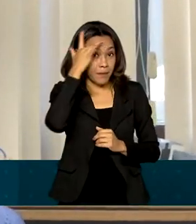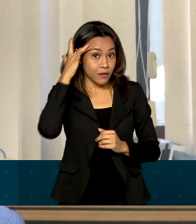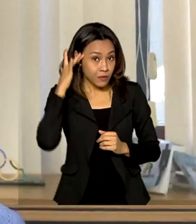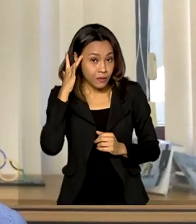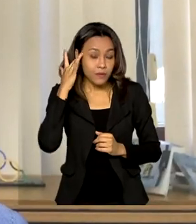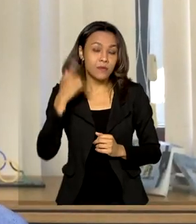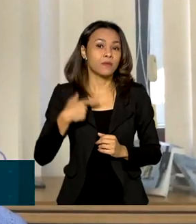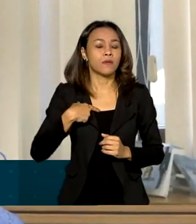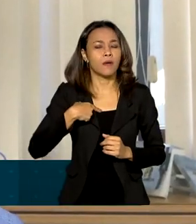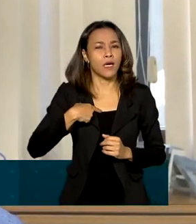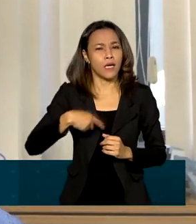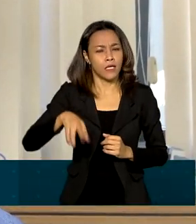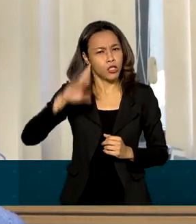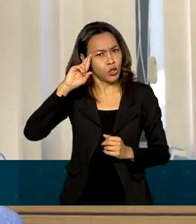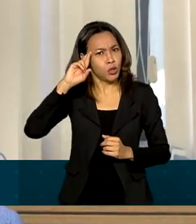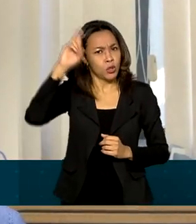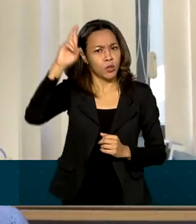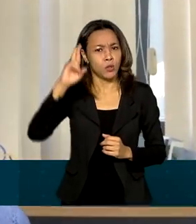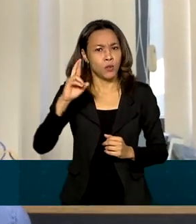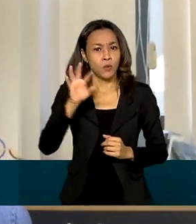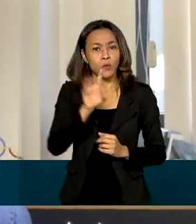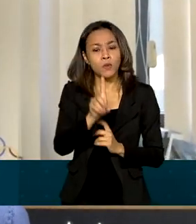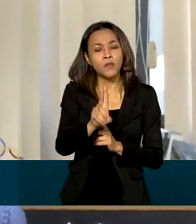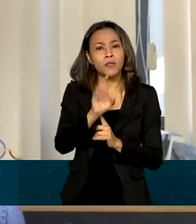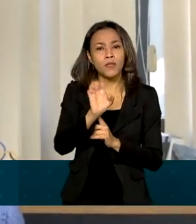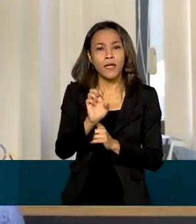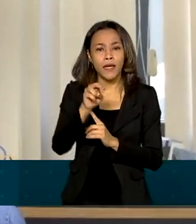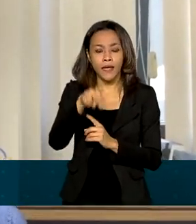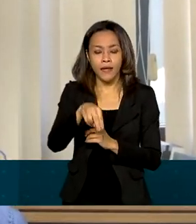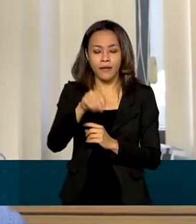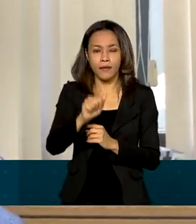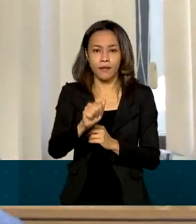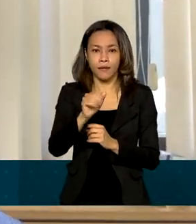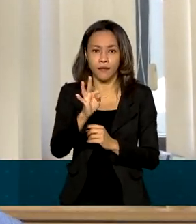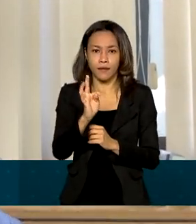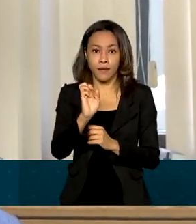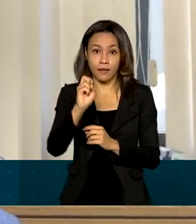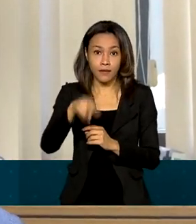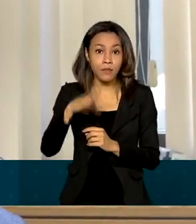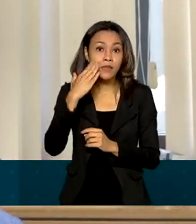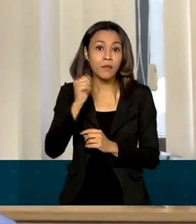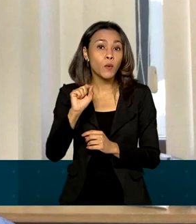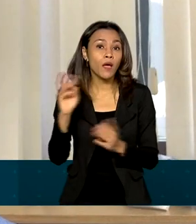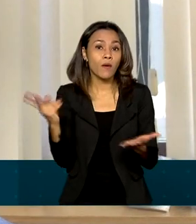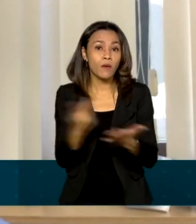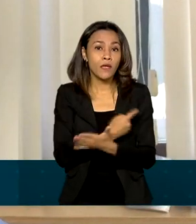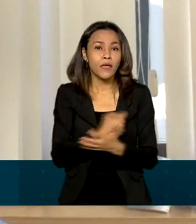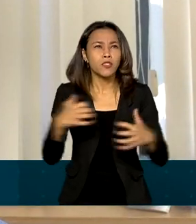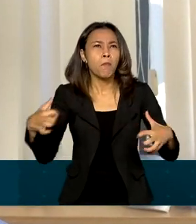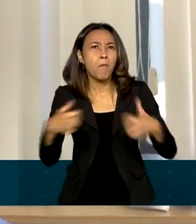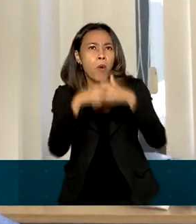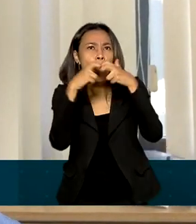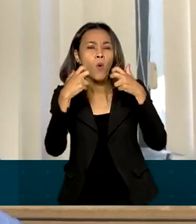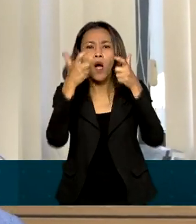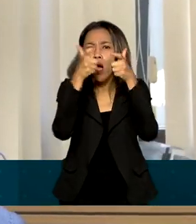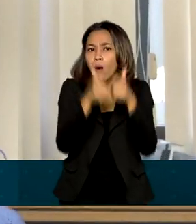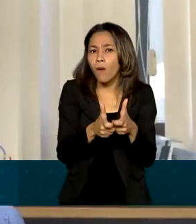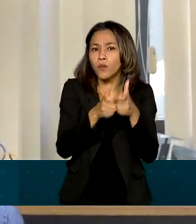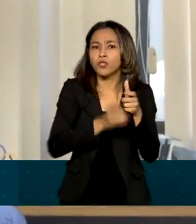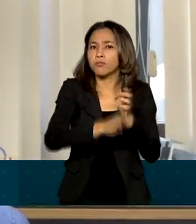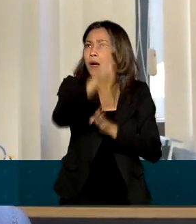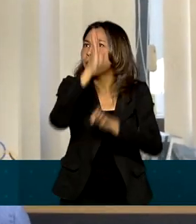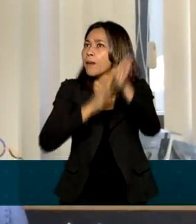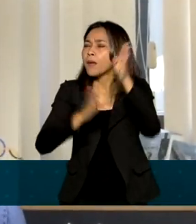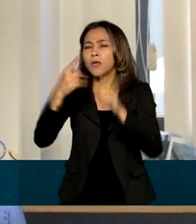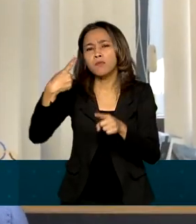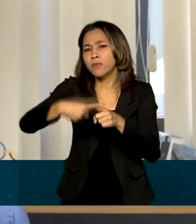trânsito no país tenha um diagnóstico sobre os acidentes de trânsito, para saber como, onde, quando e por